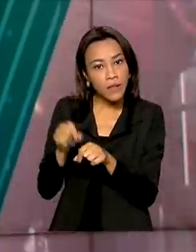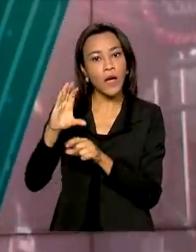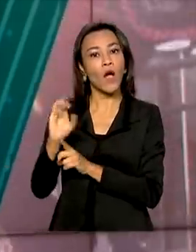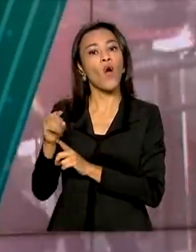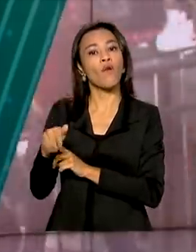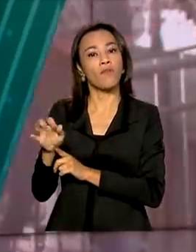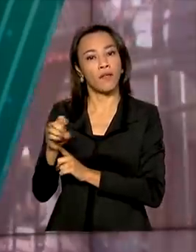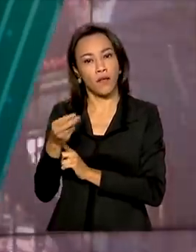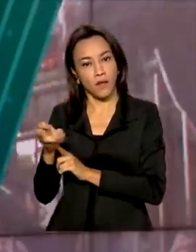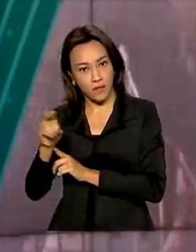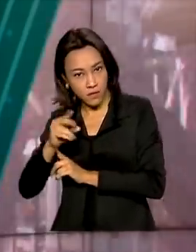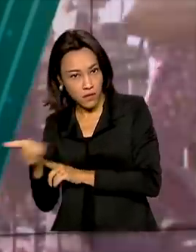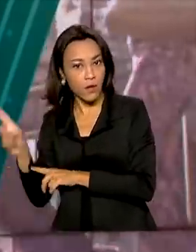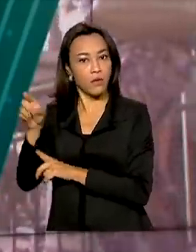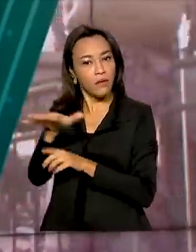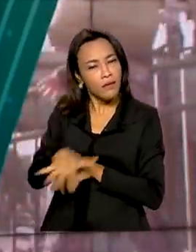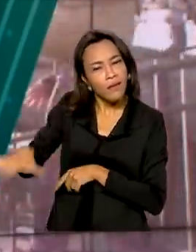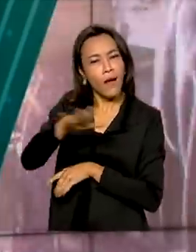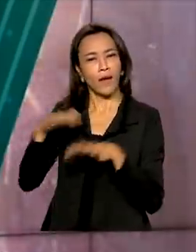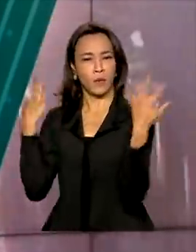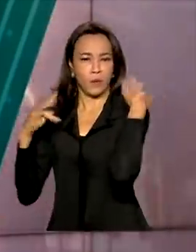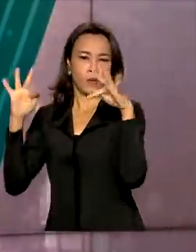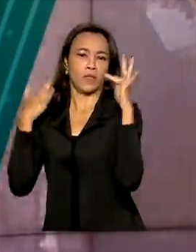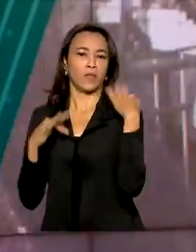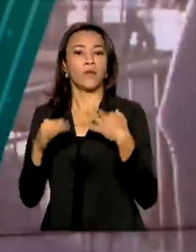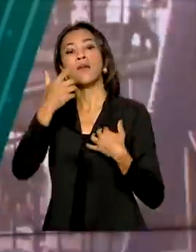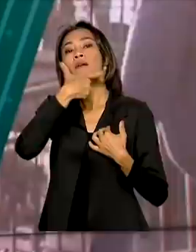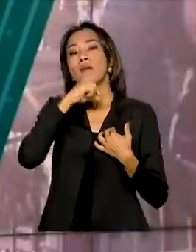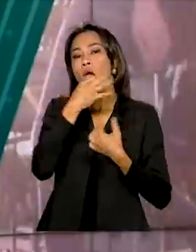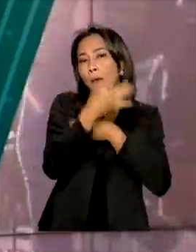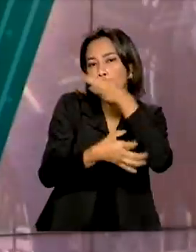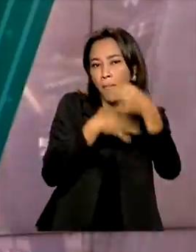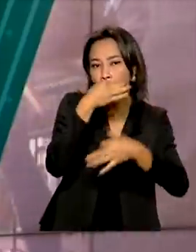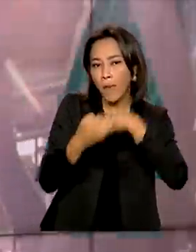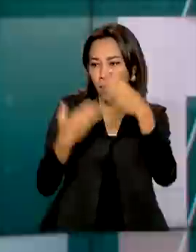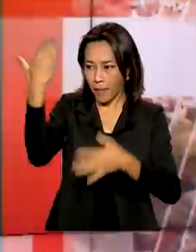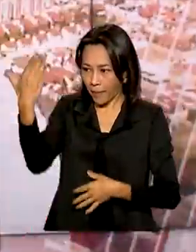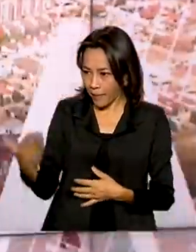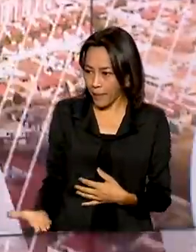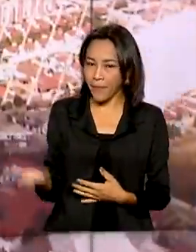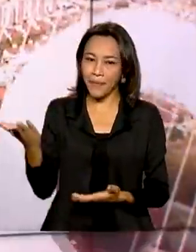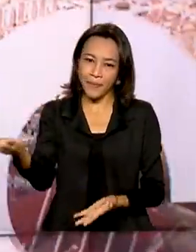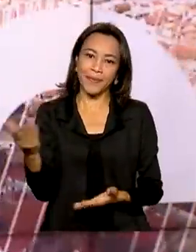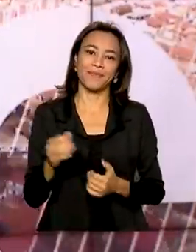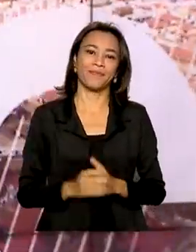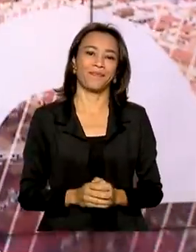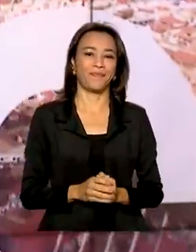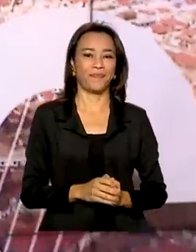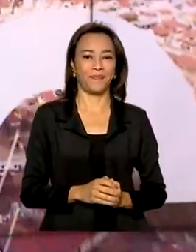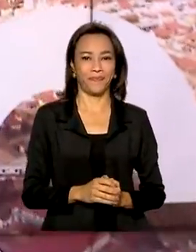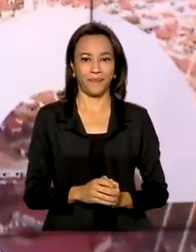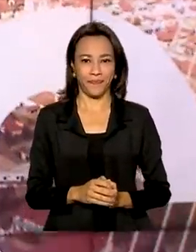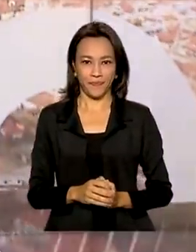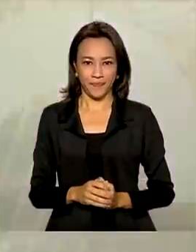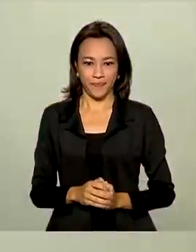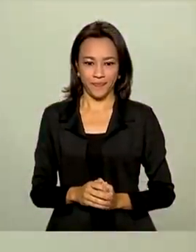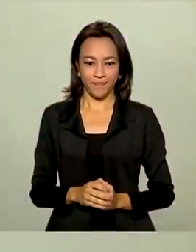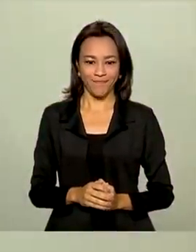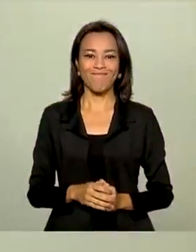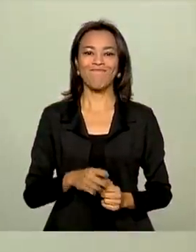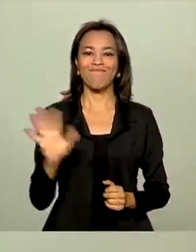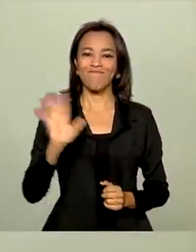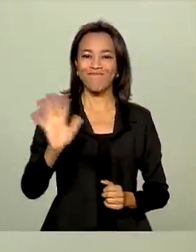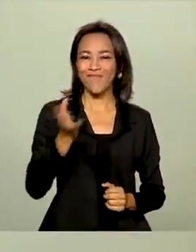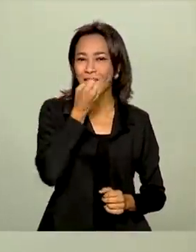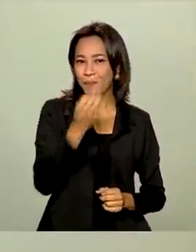Bens, Serviços e Turismo. Quem analisa é o comentarista aqui da TV Brasil, Ricardo Caldas. Bom dia,